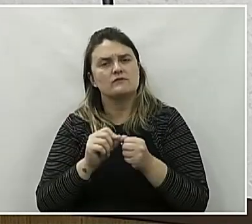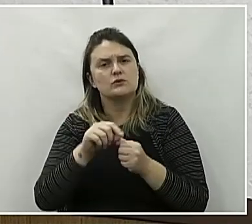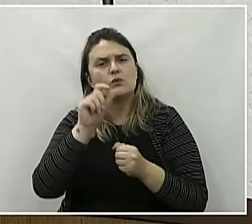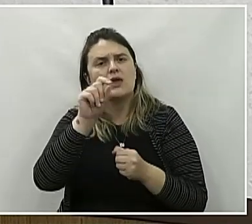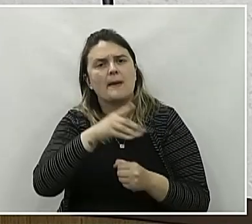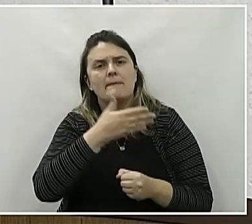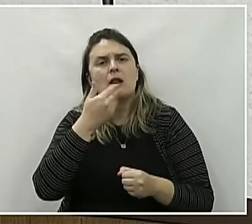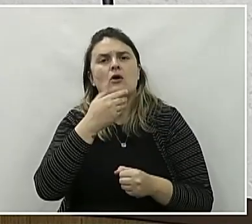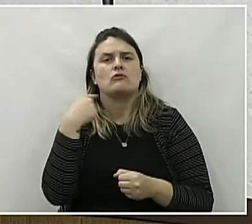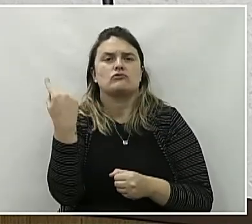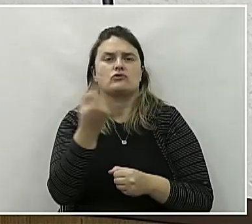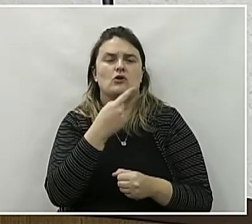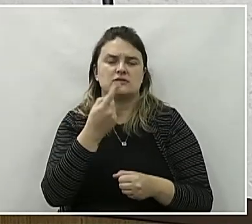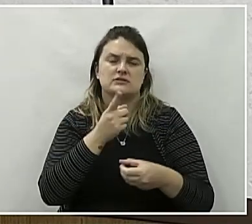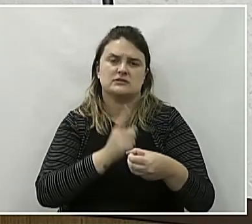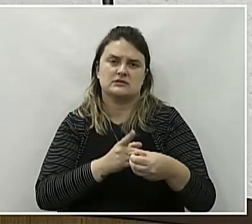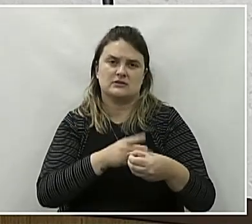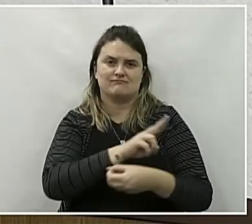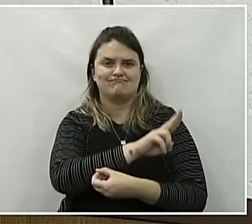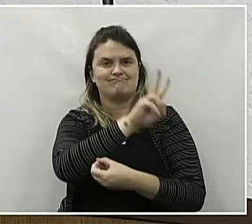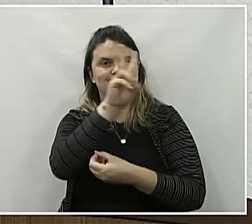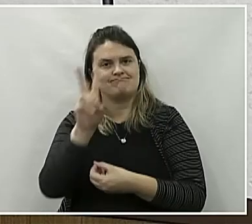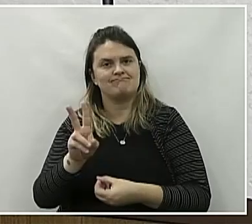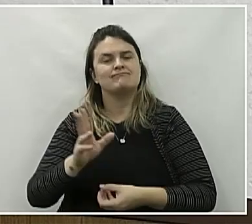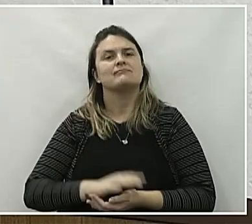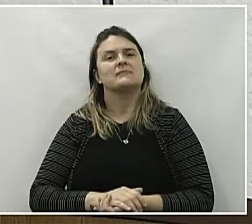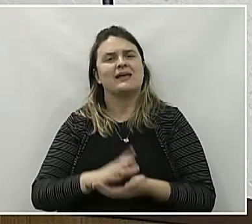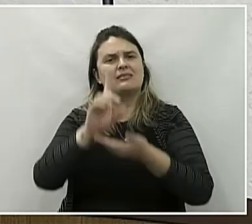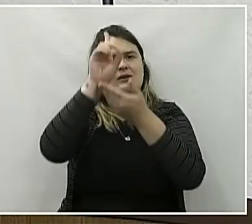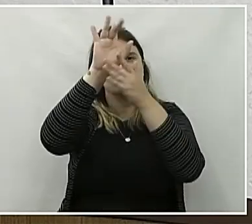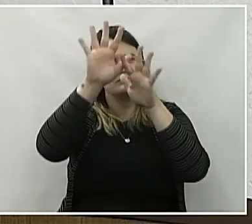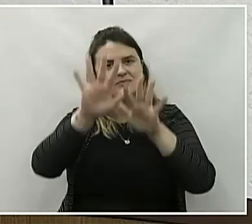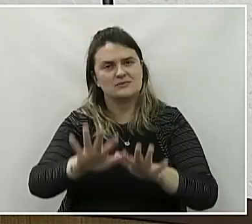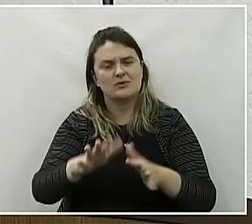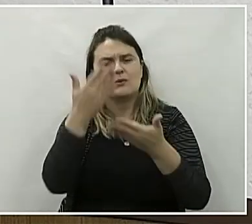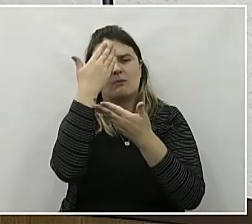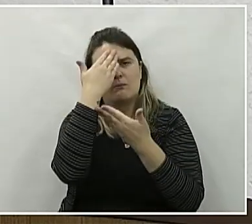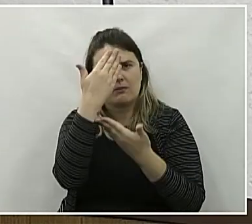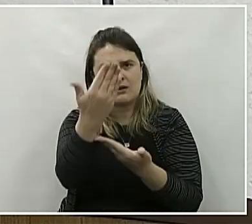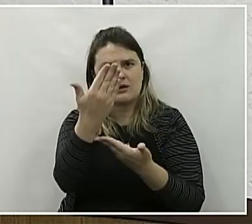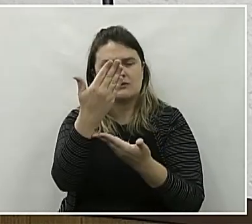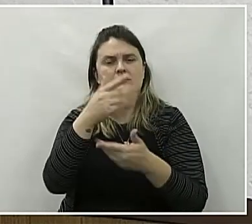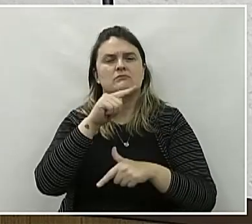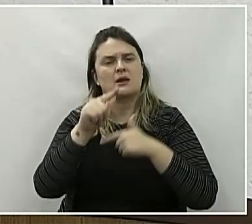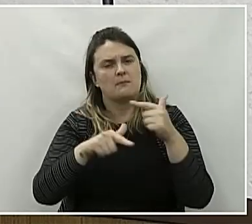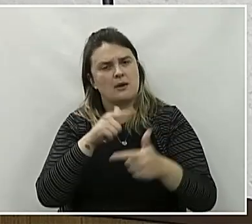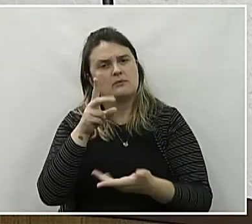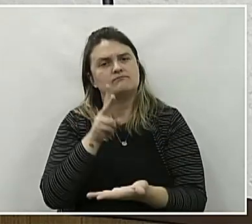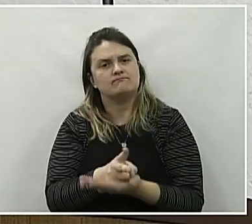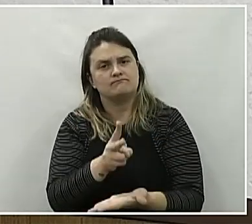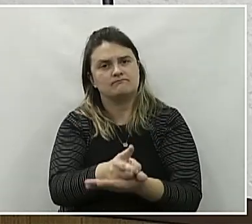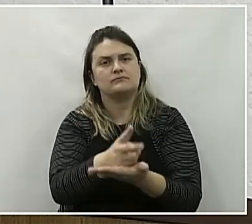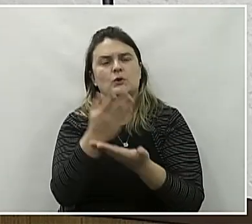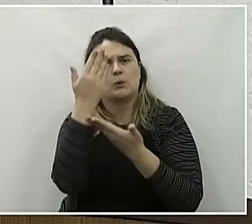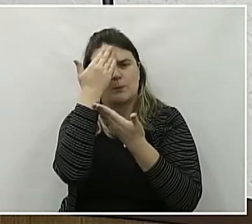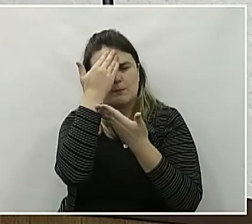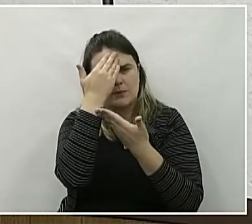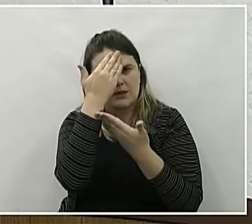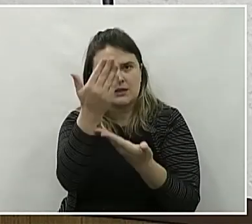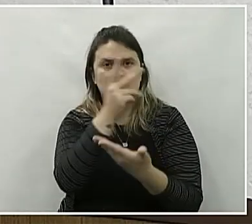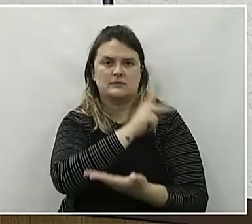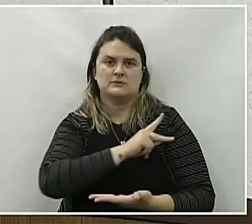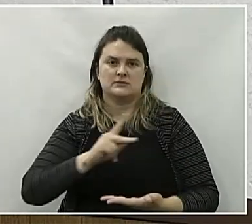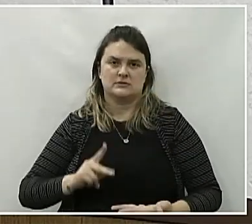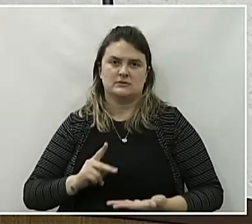por nossa amada União da Vitória. Que Deus abençoe a todos, e o trabalho continua. Muito obrigado, presidente,